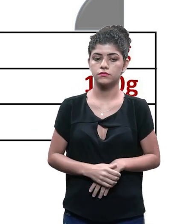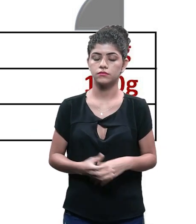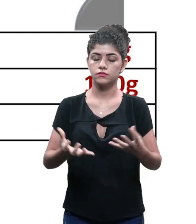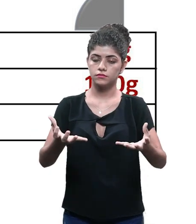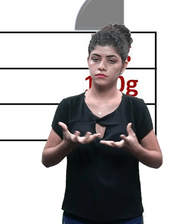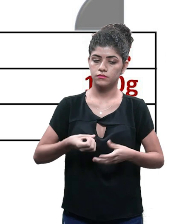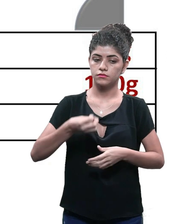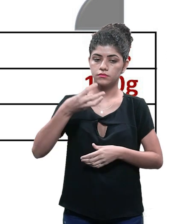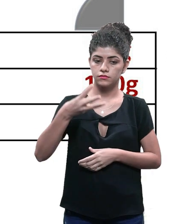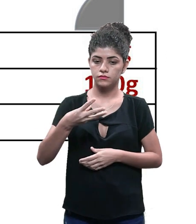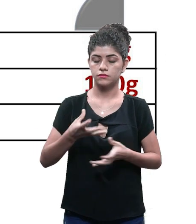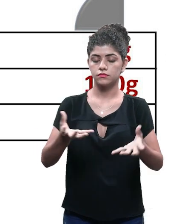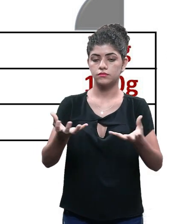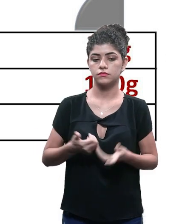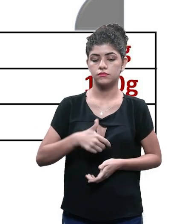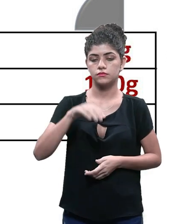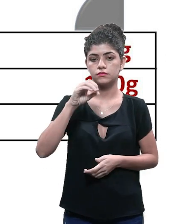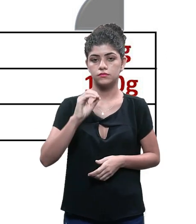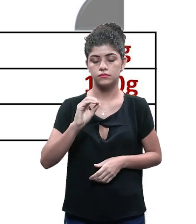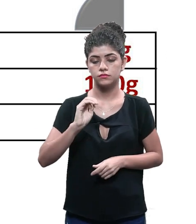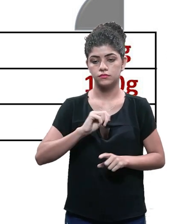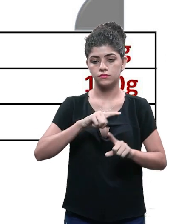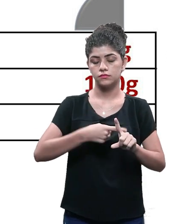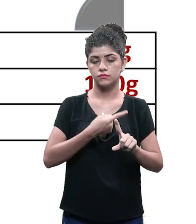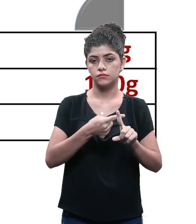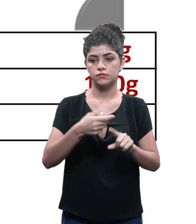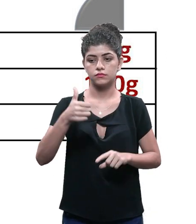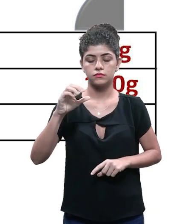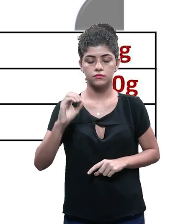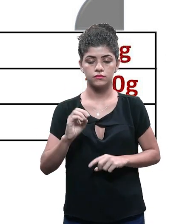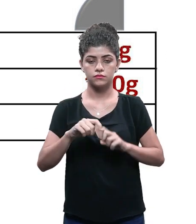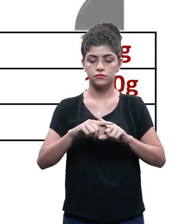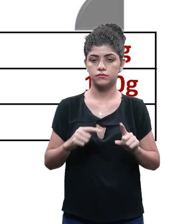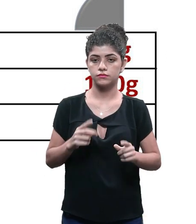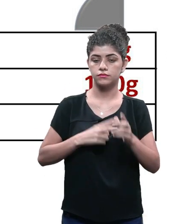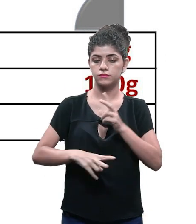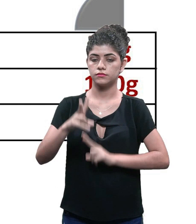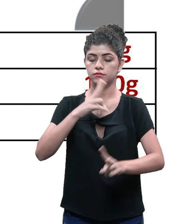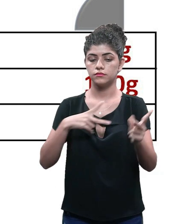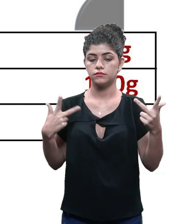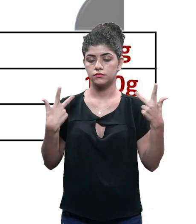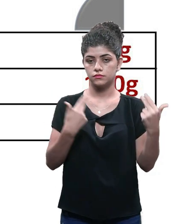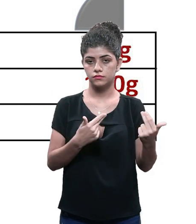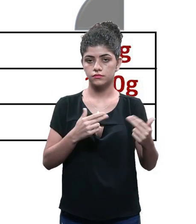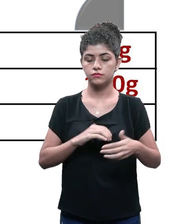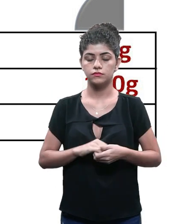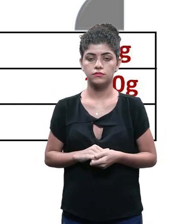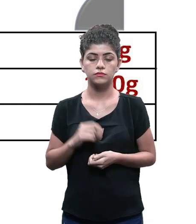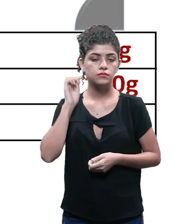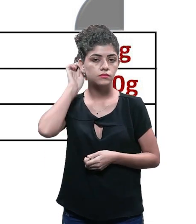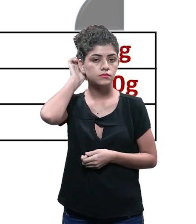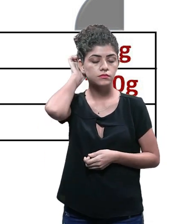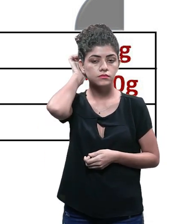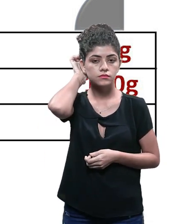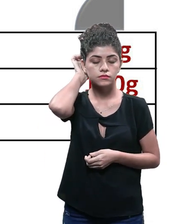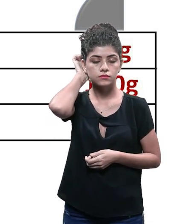a medida que eu então eu quero 3 pesos de porta eu triplico isso eu quero 10 pesos de porta eu multiplico por 10 mas sempre na mesma proporção